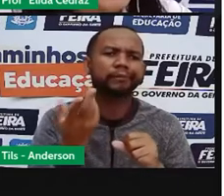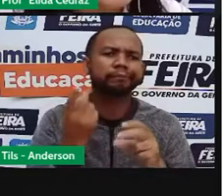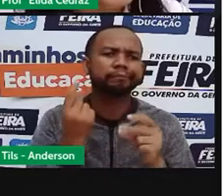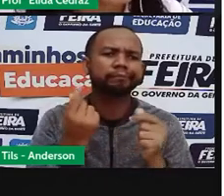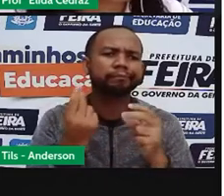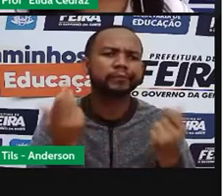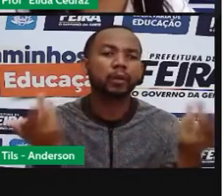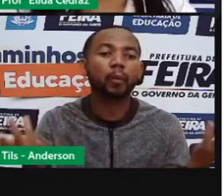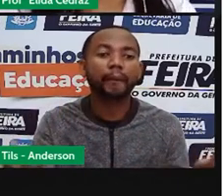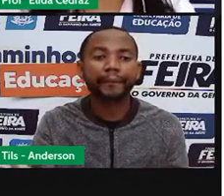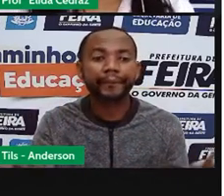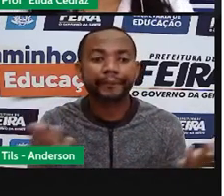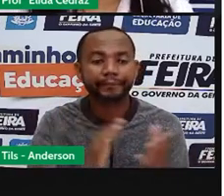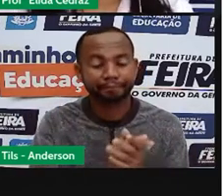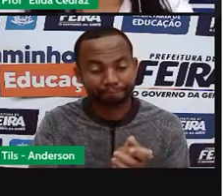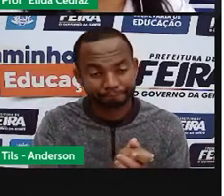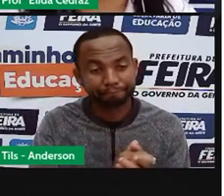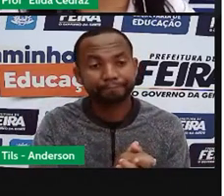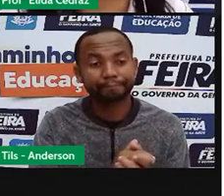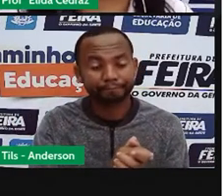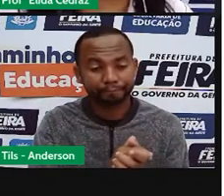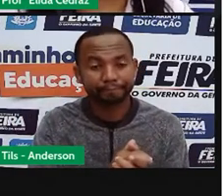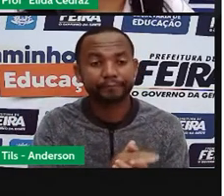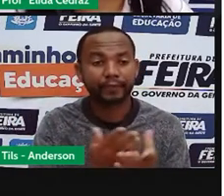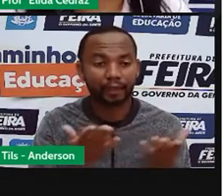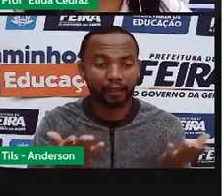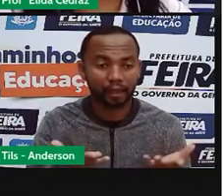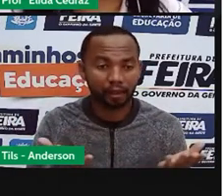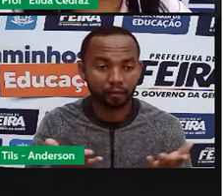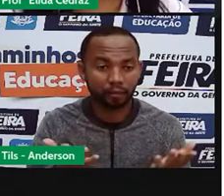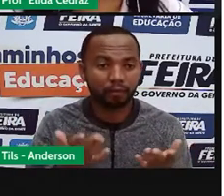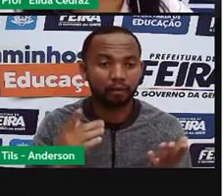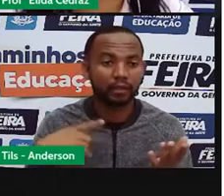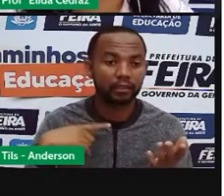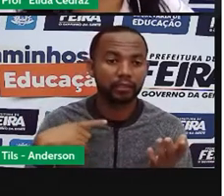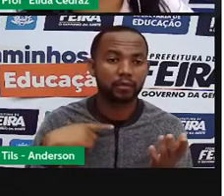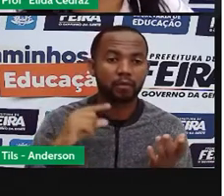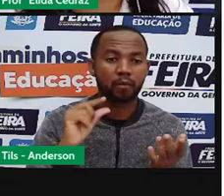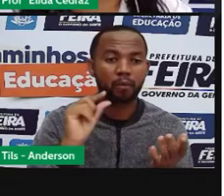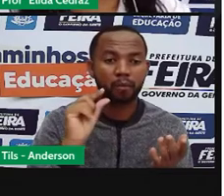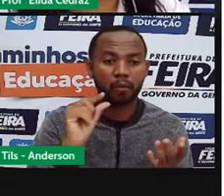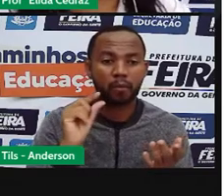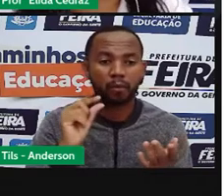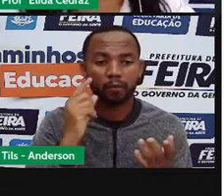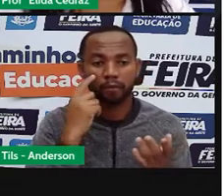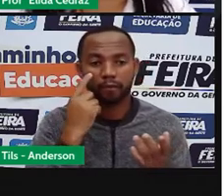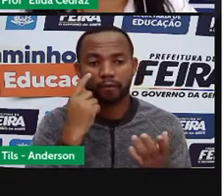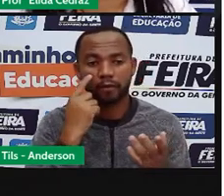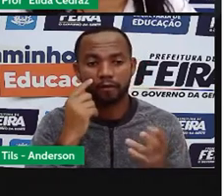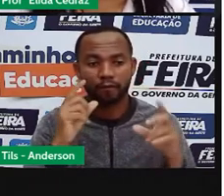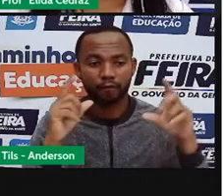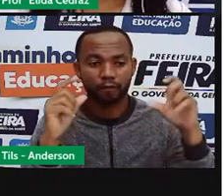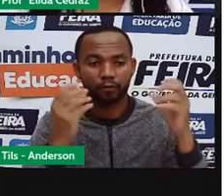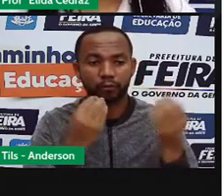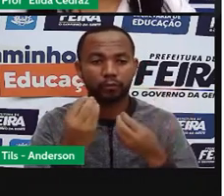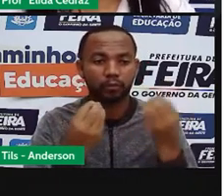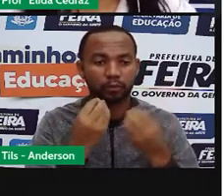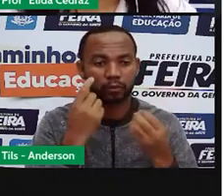existência? Pois é, nós vamos ver um pouco mais sobre essa imagem daqui a pouquinho.